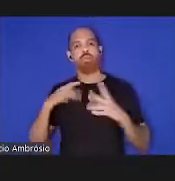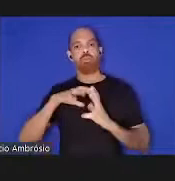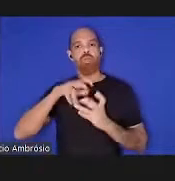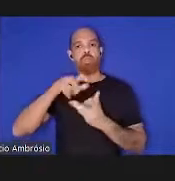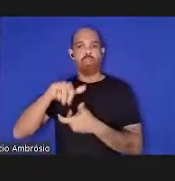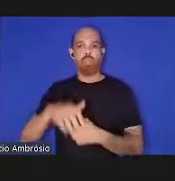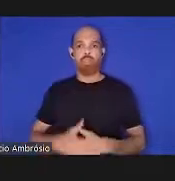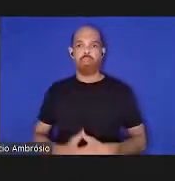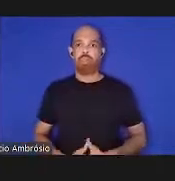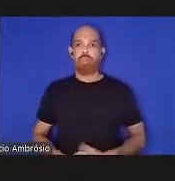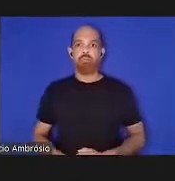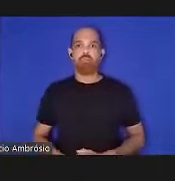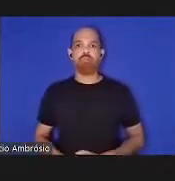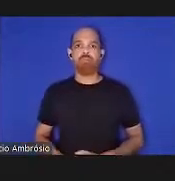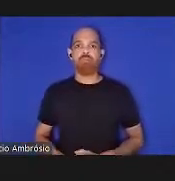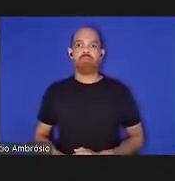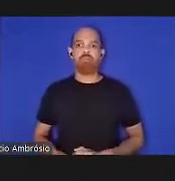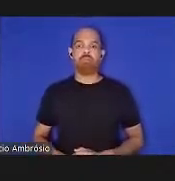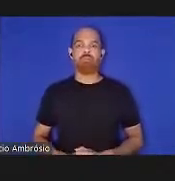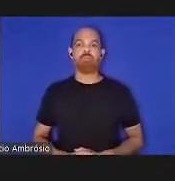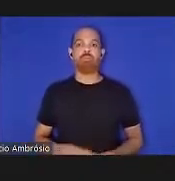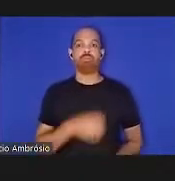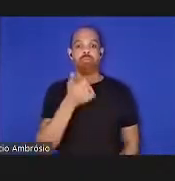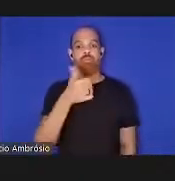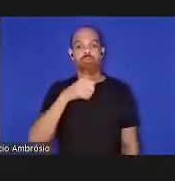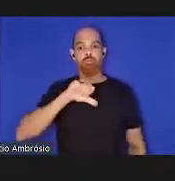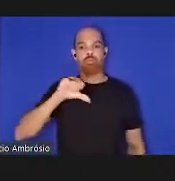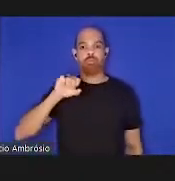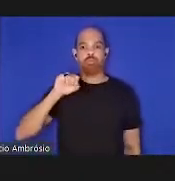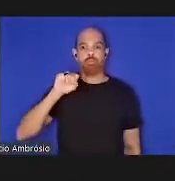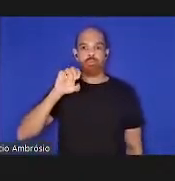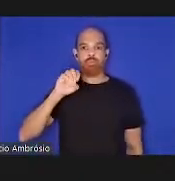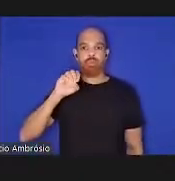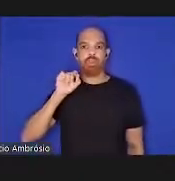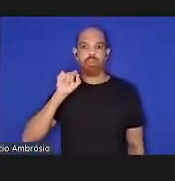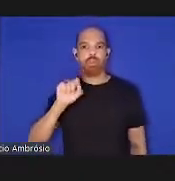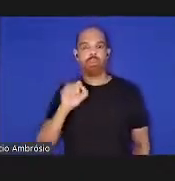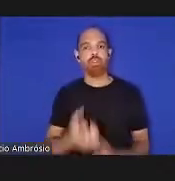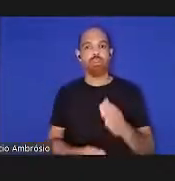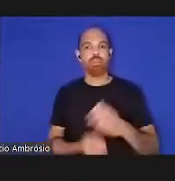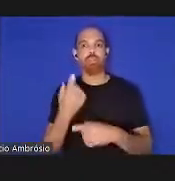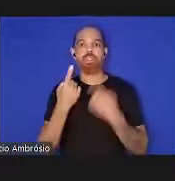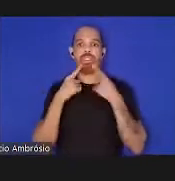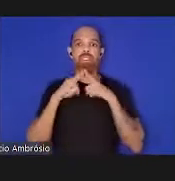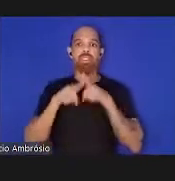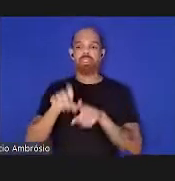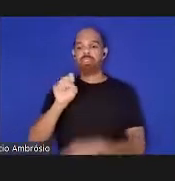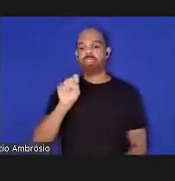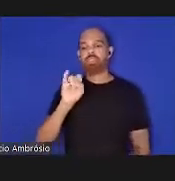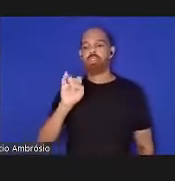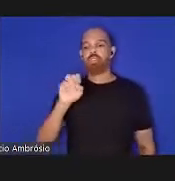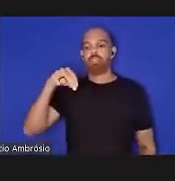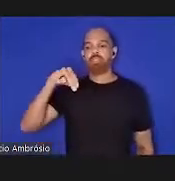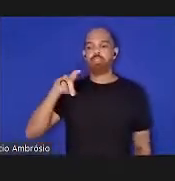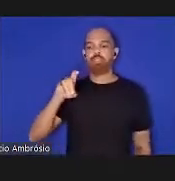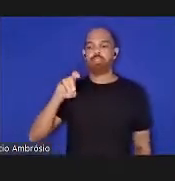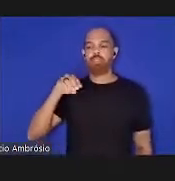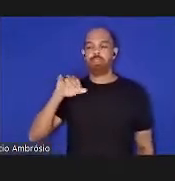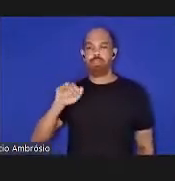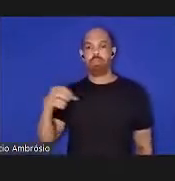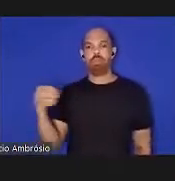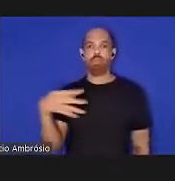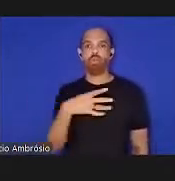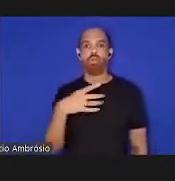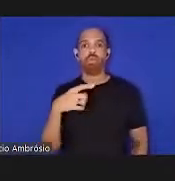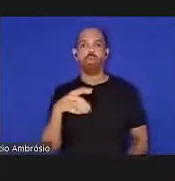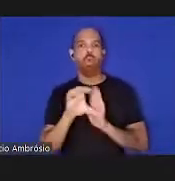a década de 1990 viveu a introdução do termo sindomia como um novo conceito no pensamento epidemiológico e de